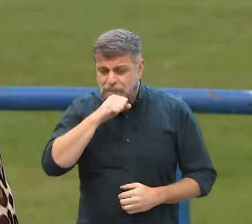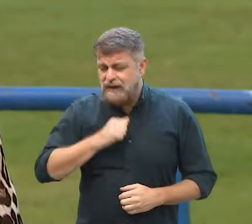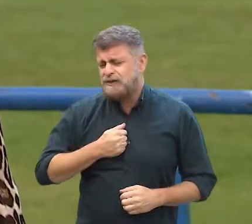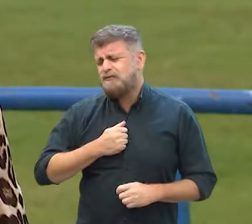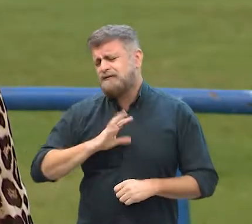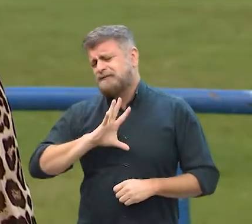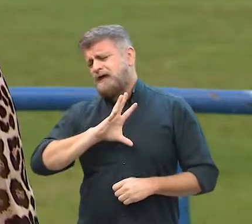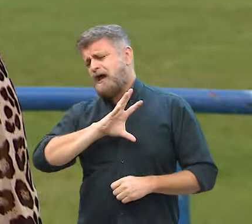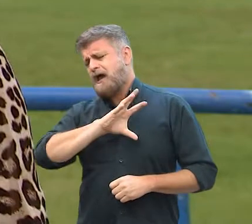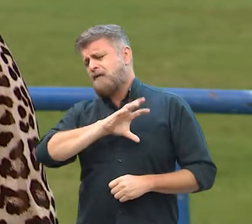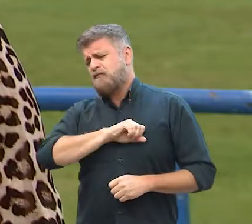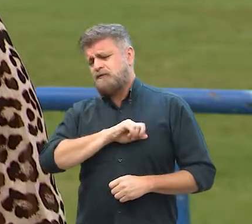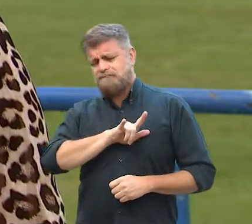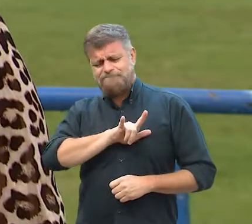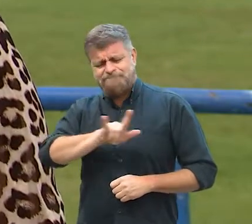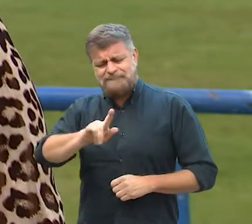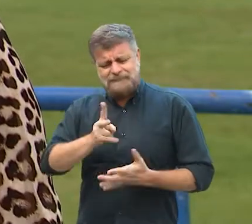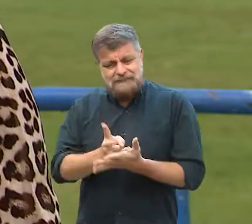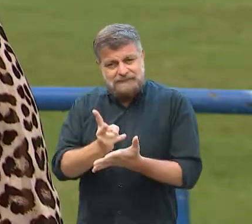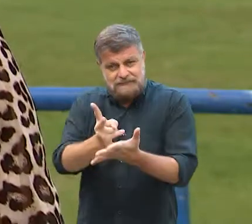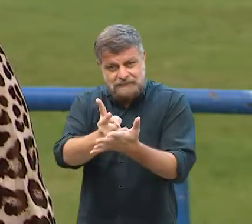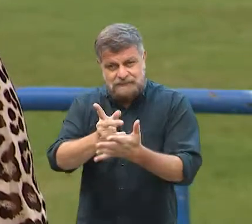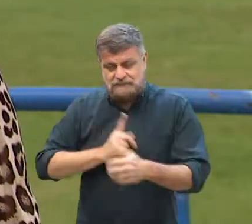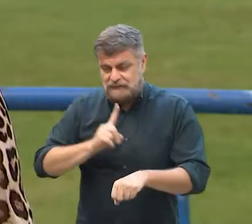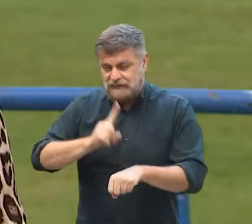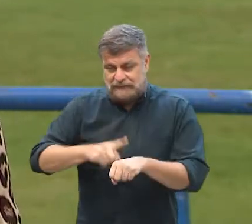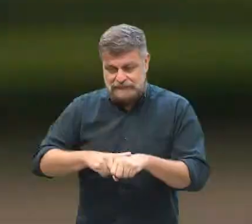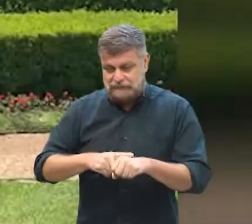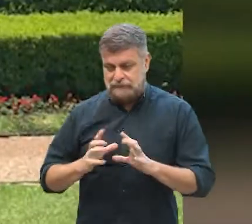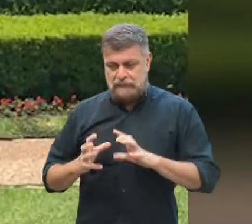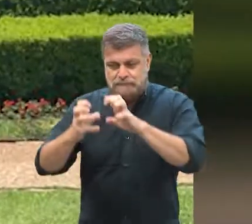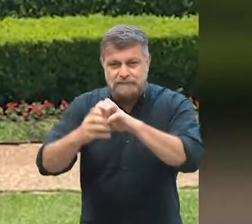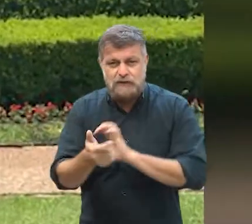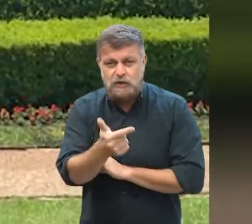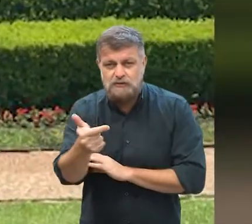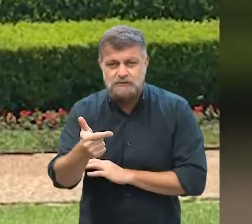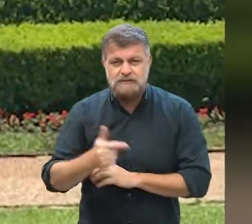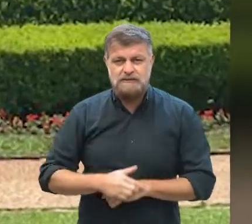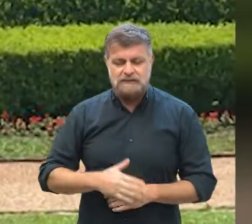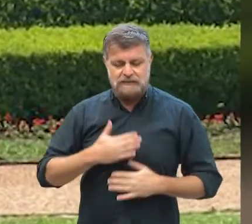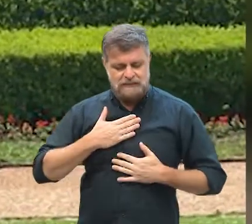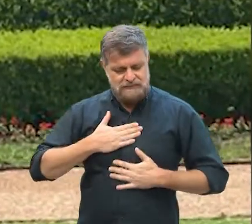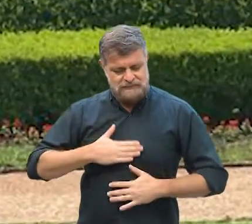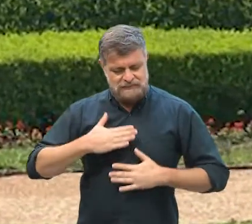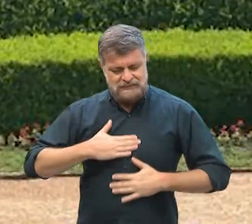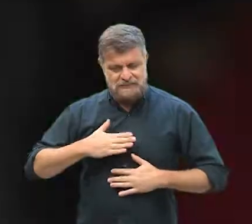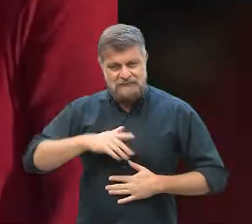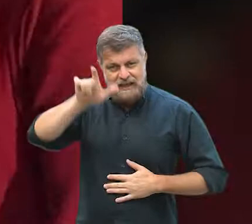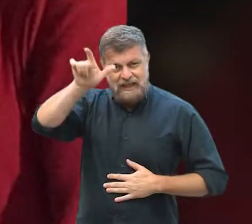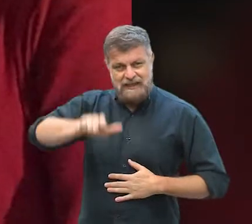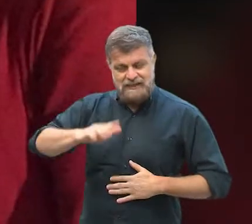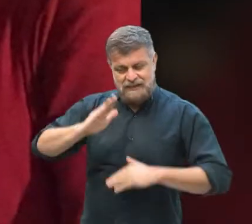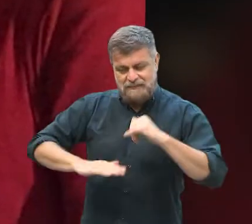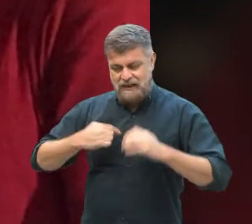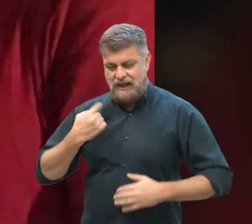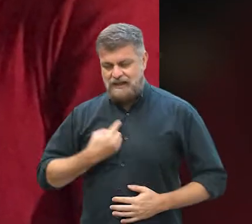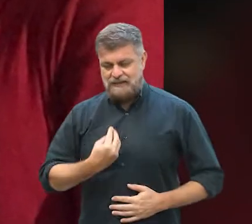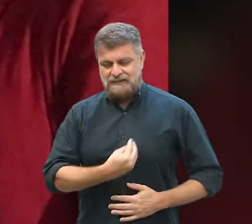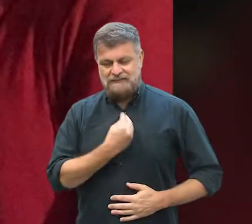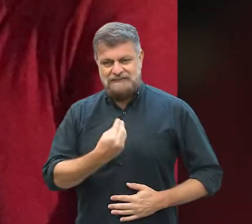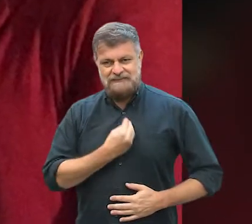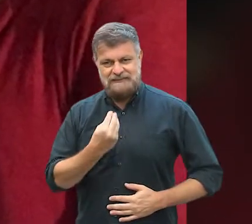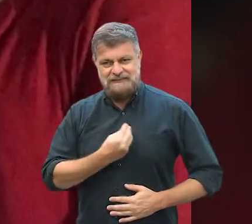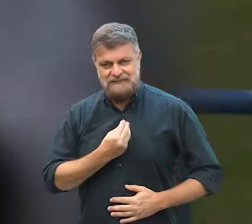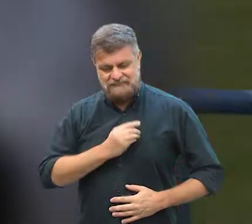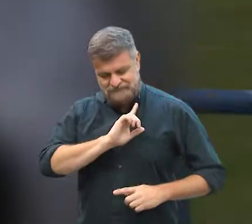amorosa, sabe? Ele não tinha tempo ruim com ele, ele era sereno. Ele fazia diferença realmente nas nossas vidas.